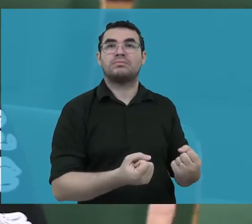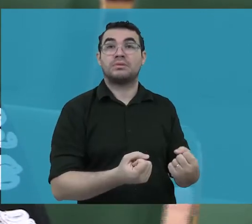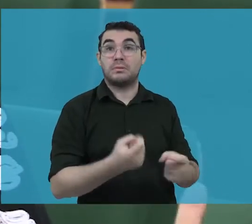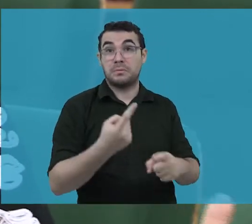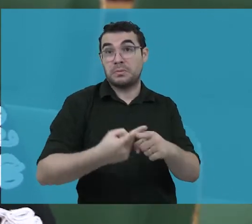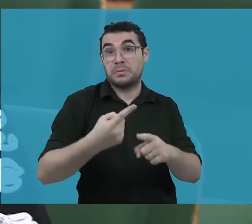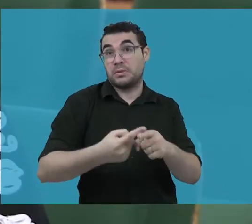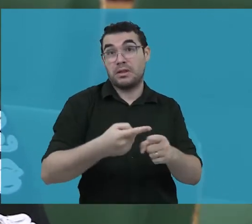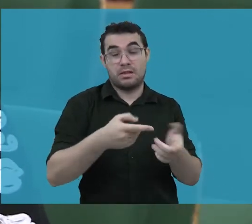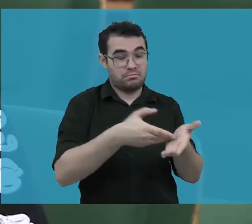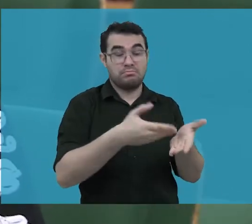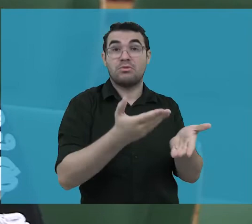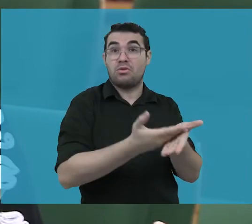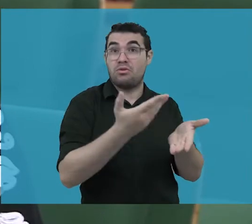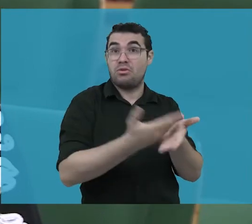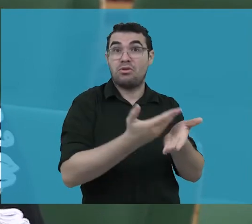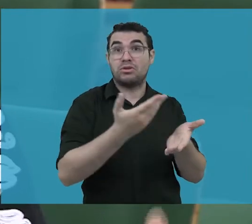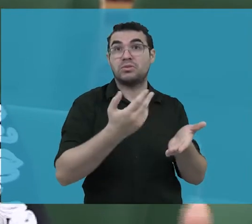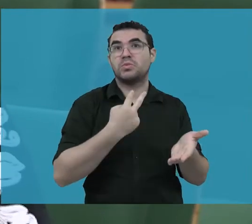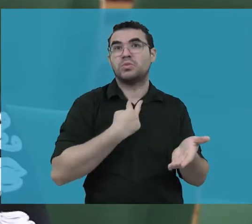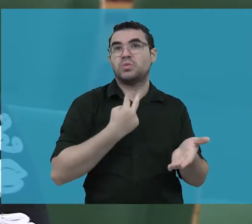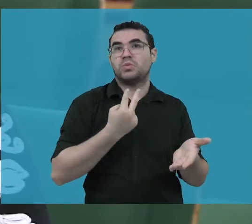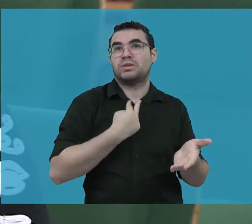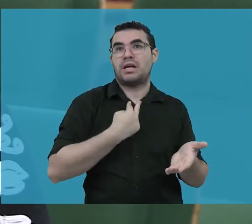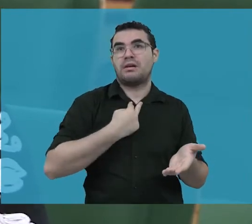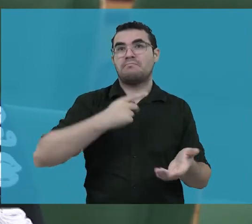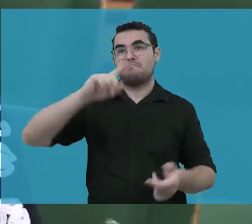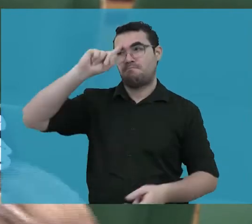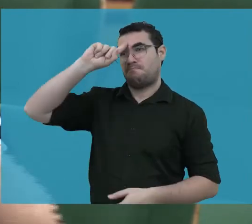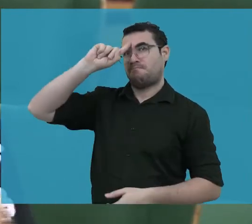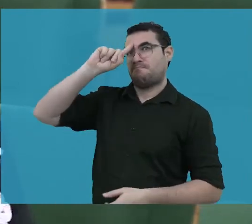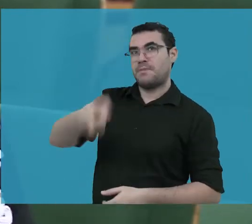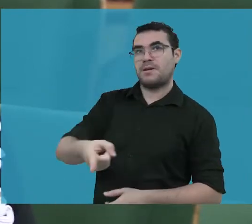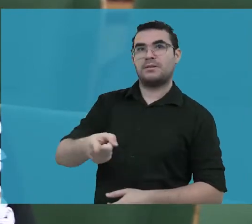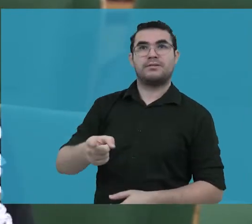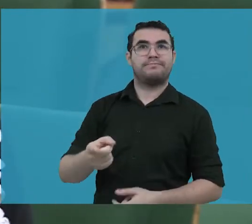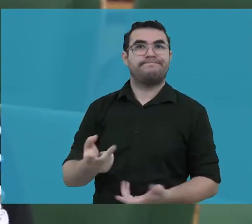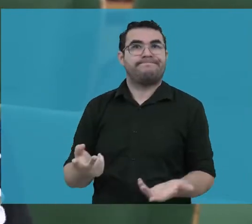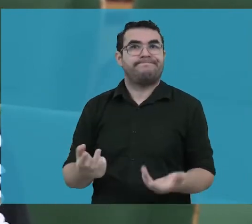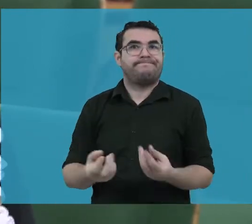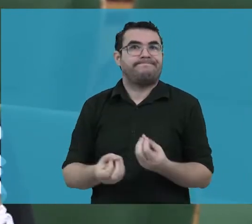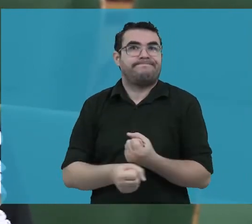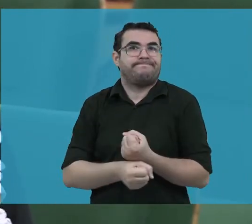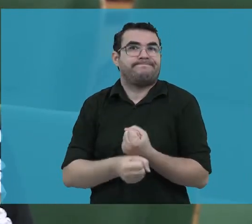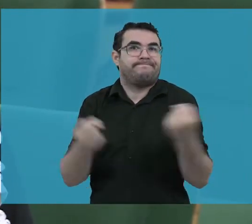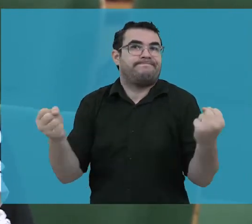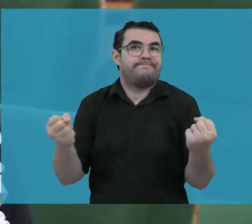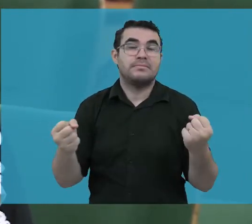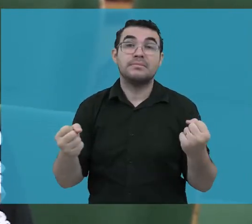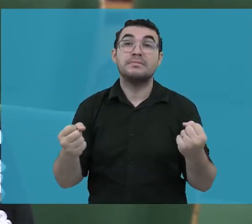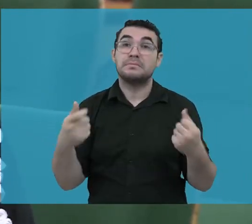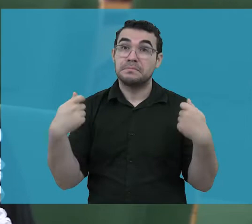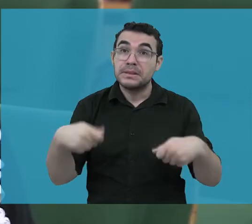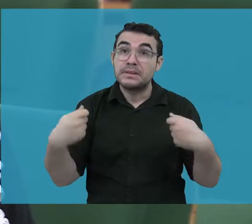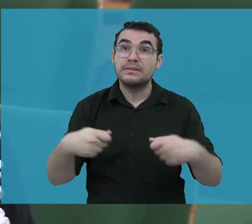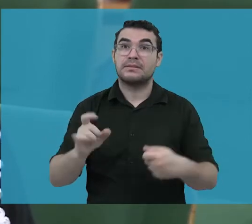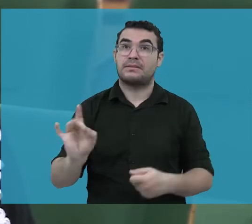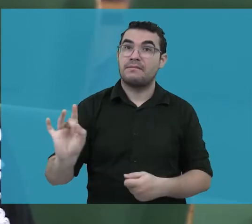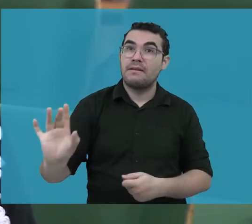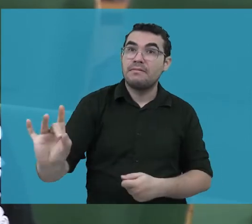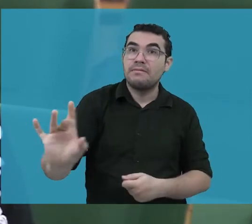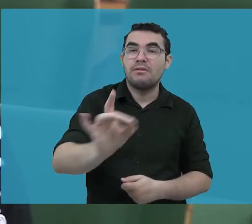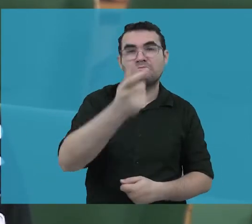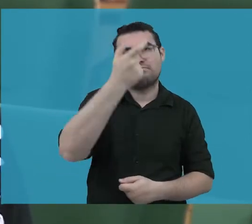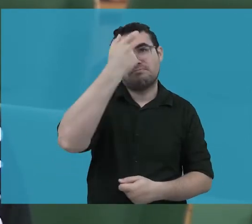nenhum pode ser imposto, se você não se convencer disso. Então,